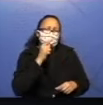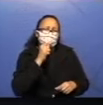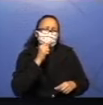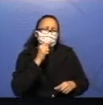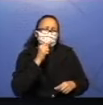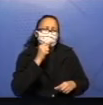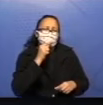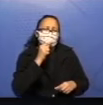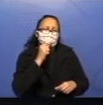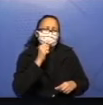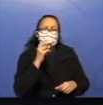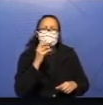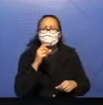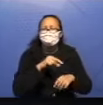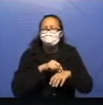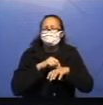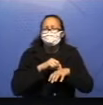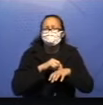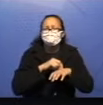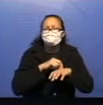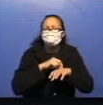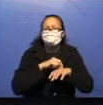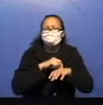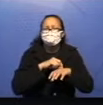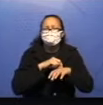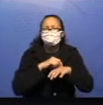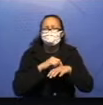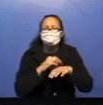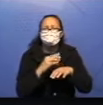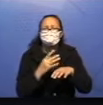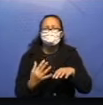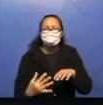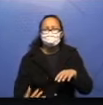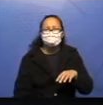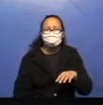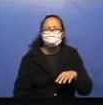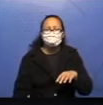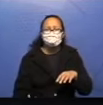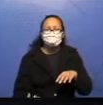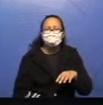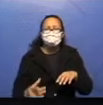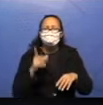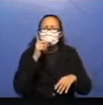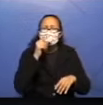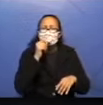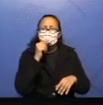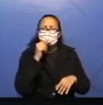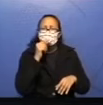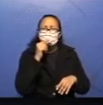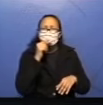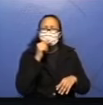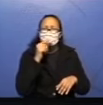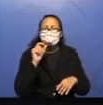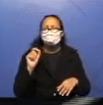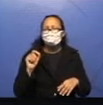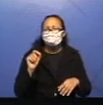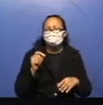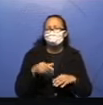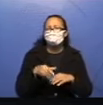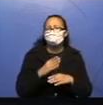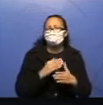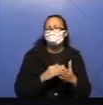seu pedaço caiu na água e foi parar bem no fundo, deixando-o sem nada. Moral, quem tudo quer,